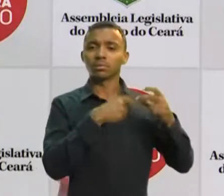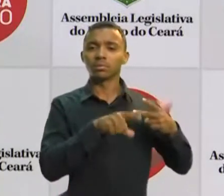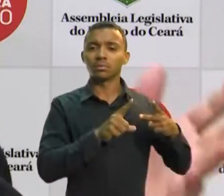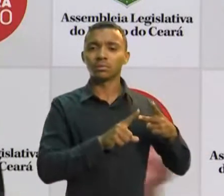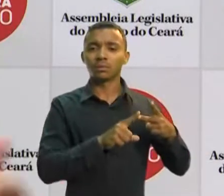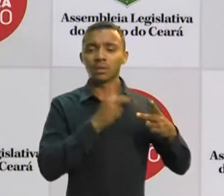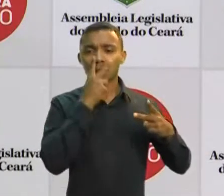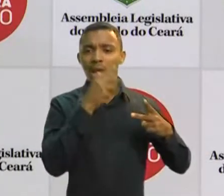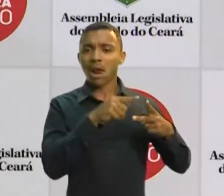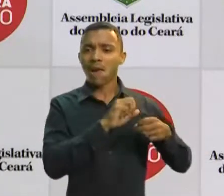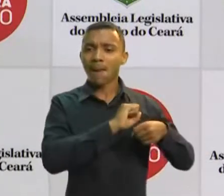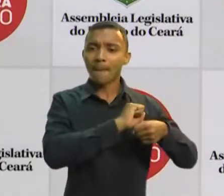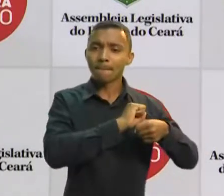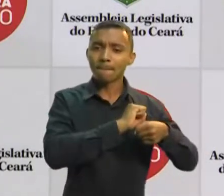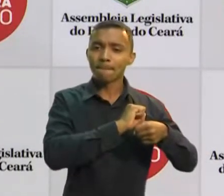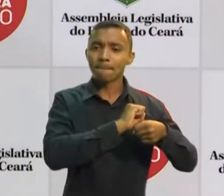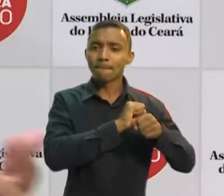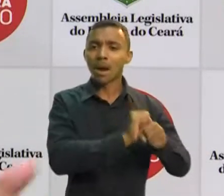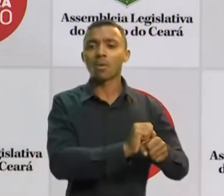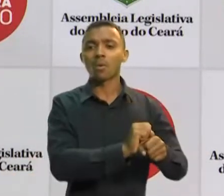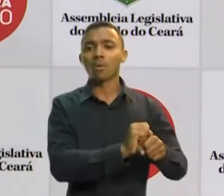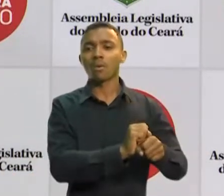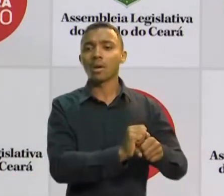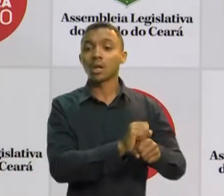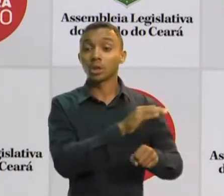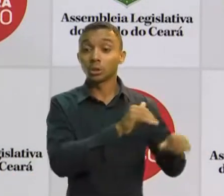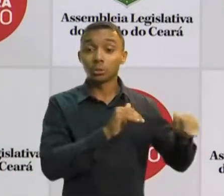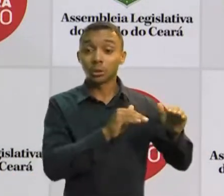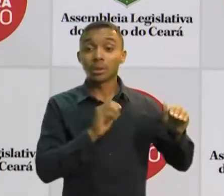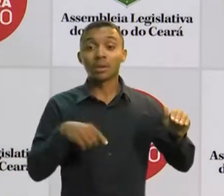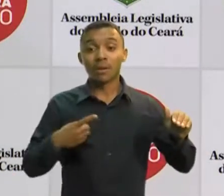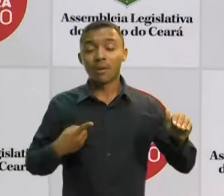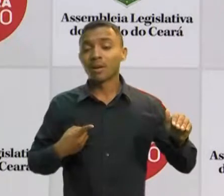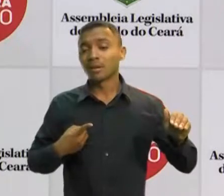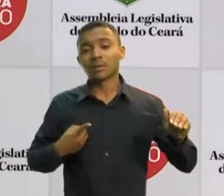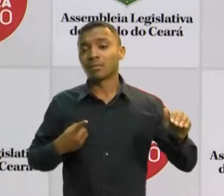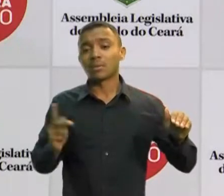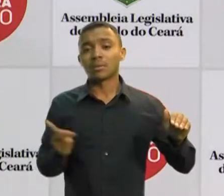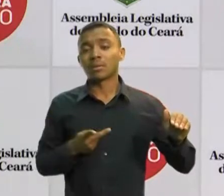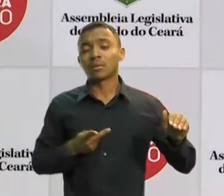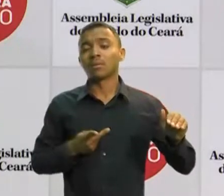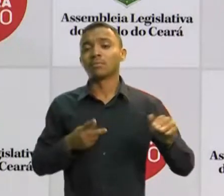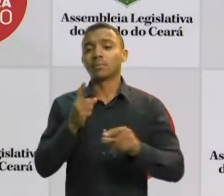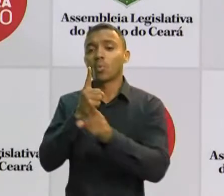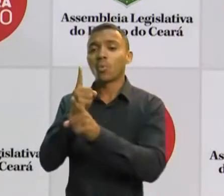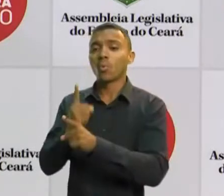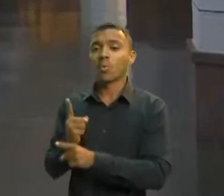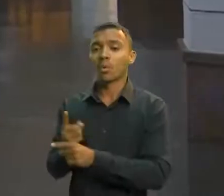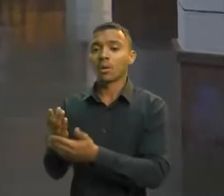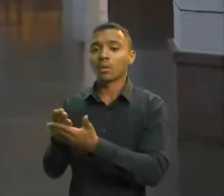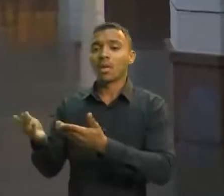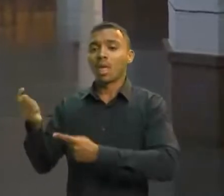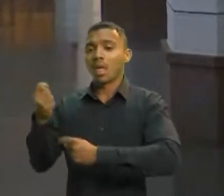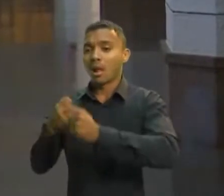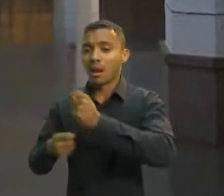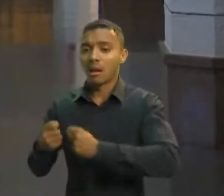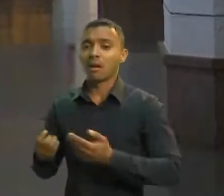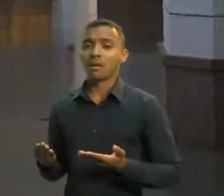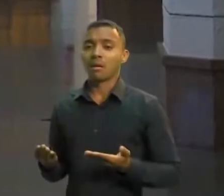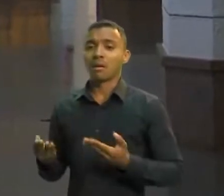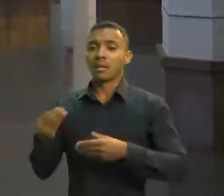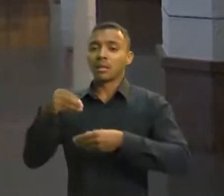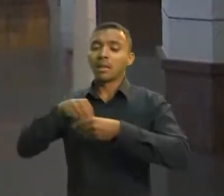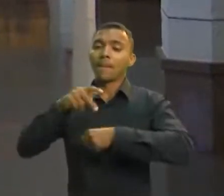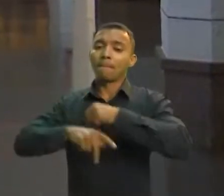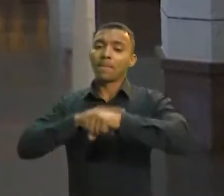campo, nós só poderíamos estar recepcionando esses resultados do ponto de vista do crescimento da miséria no país. Ainda segundo a